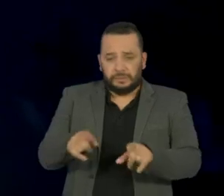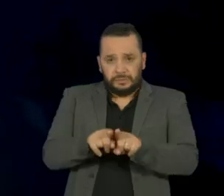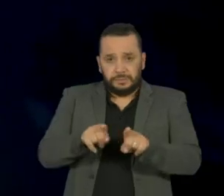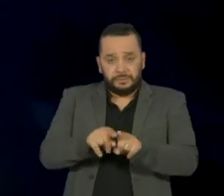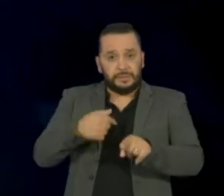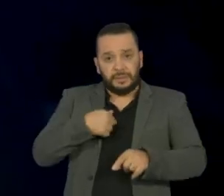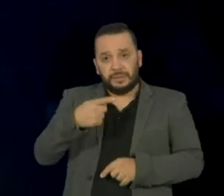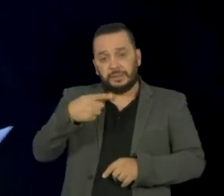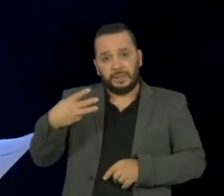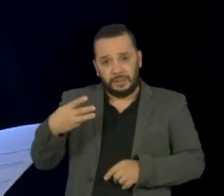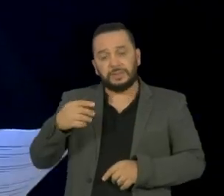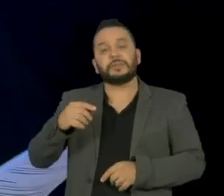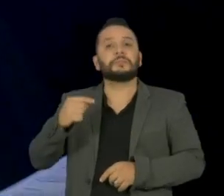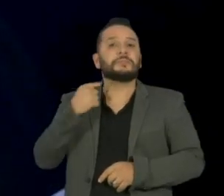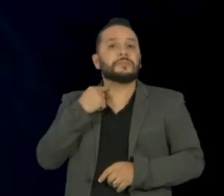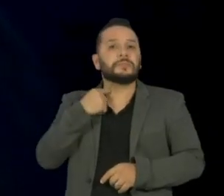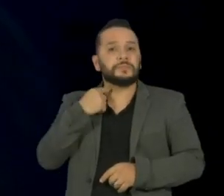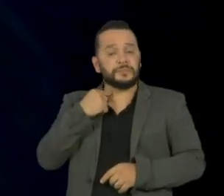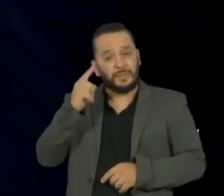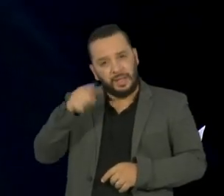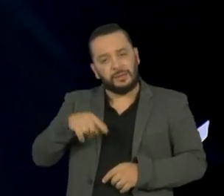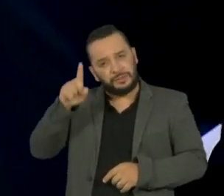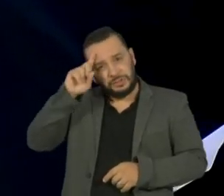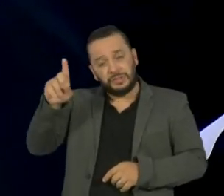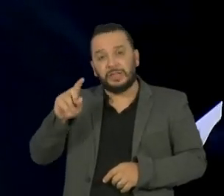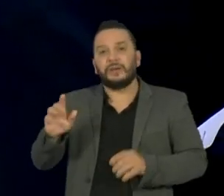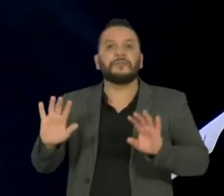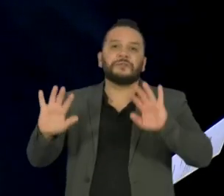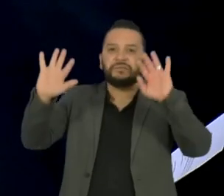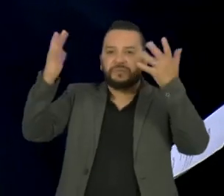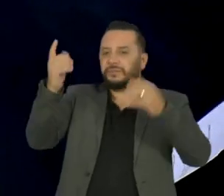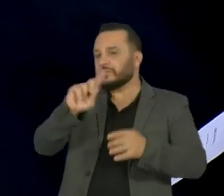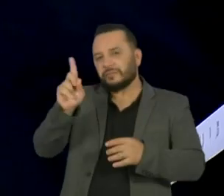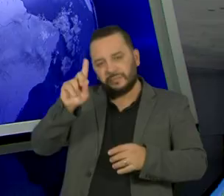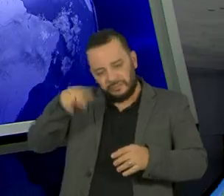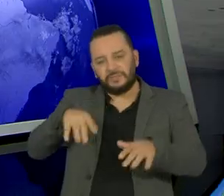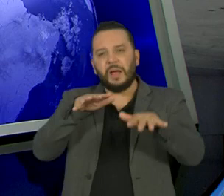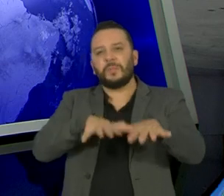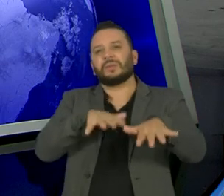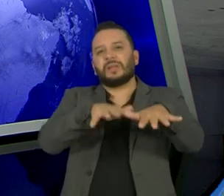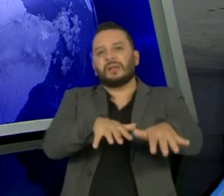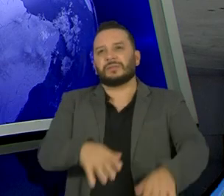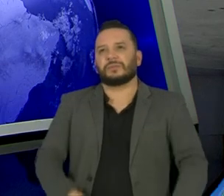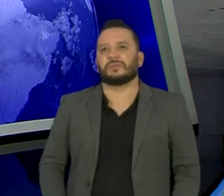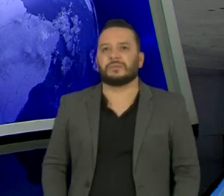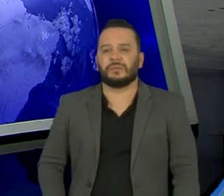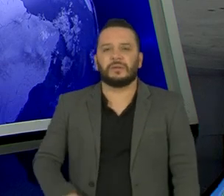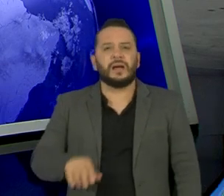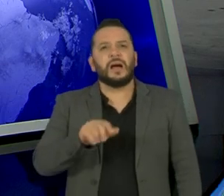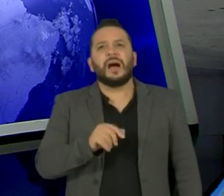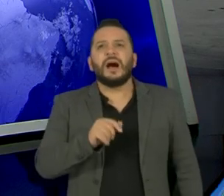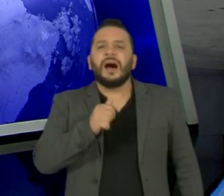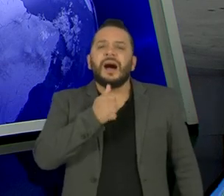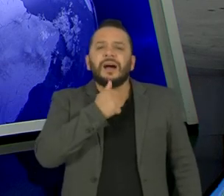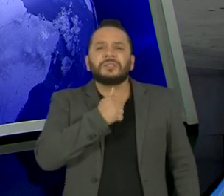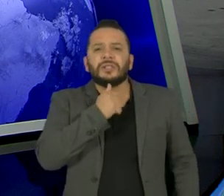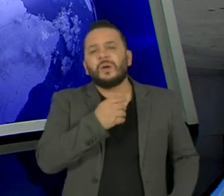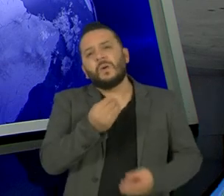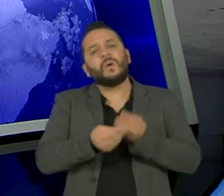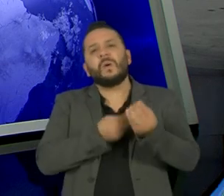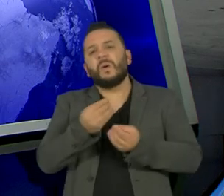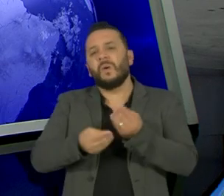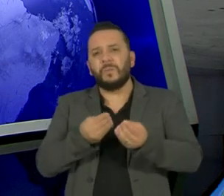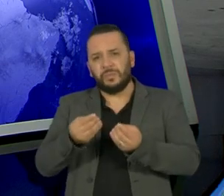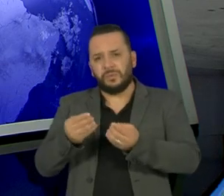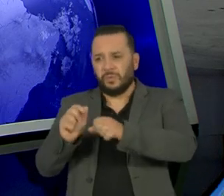Hoje de maio é data de protesto e não de comemoração, professor José Vicente. Átila, como tem sido o avanço e a evolução da pandemia nas